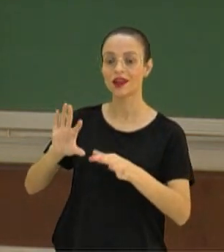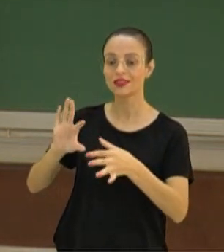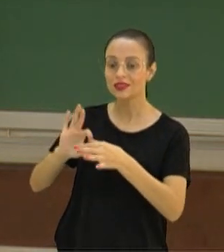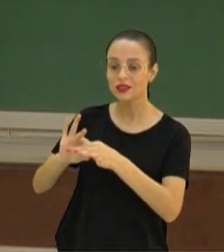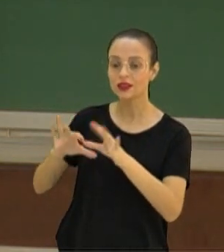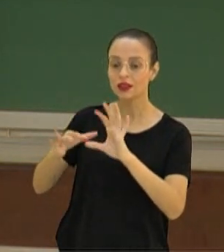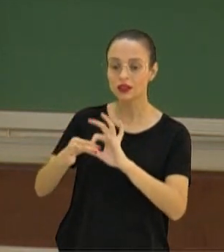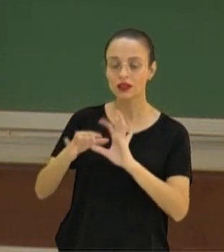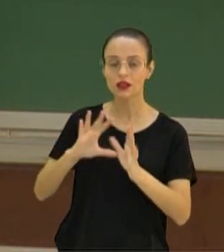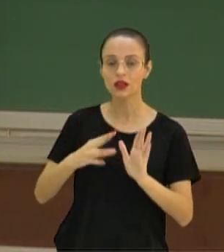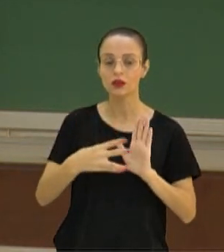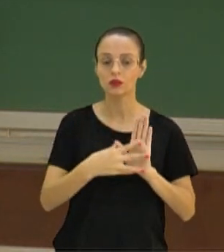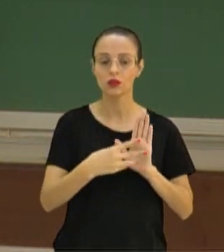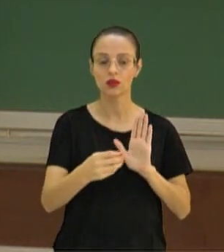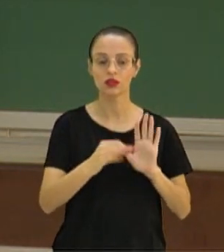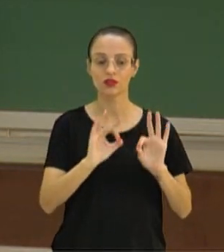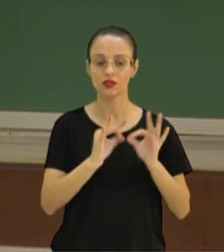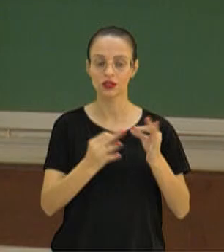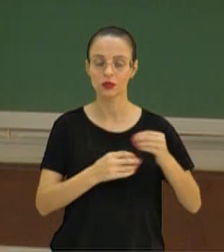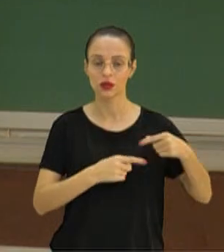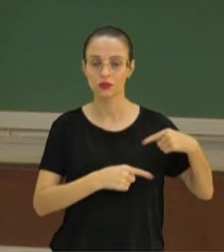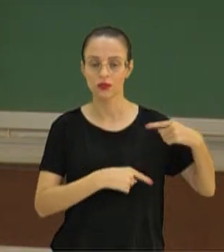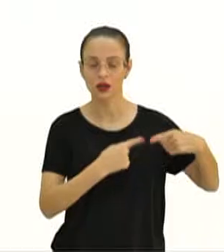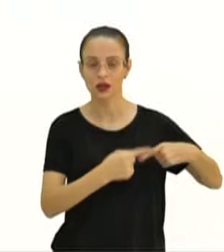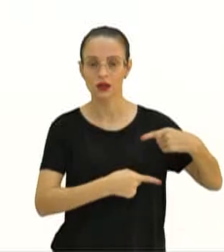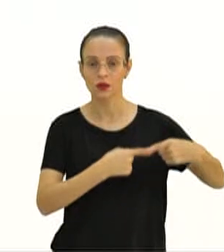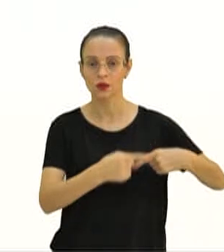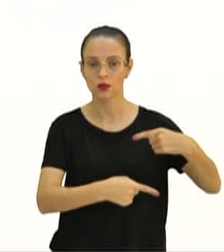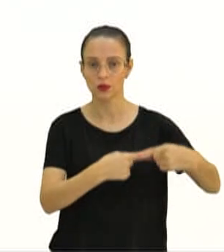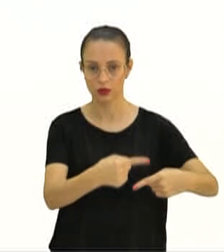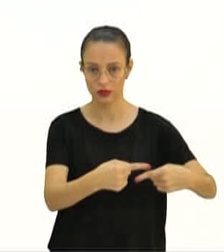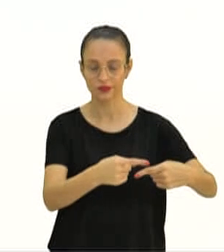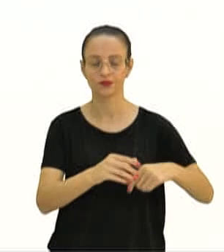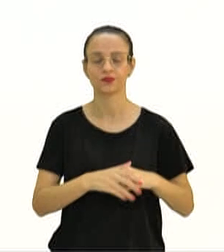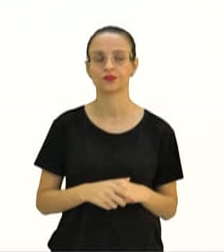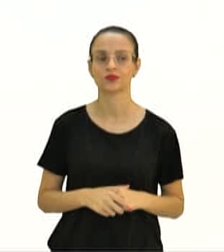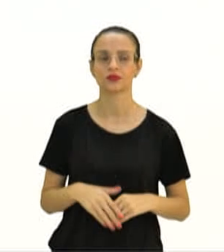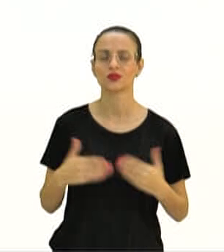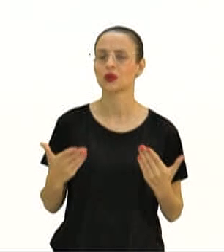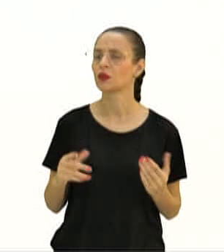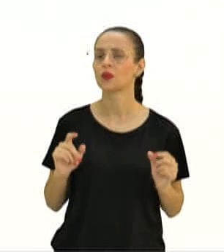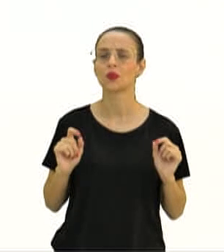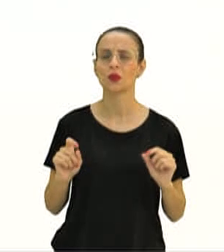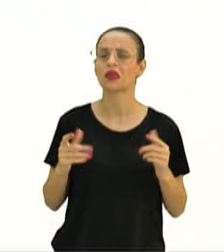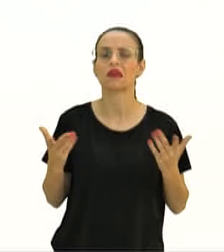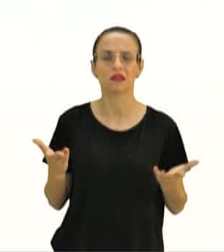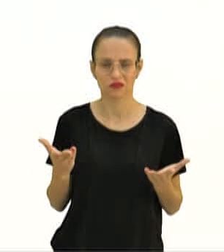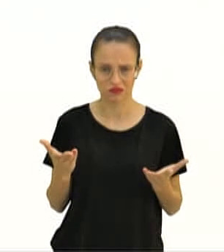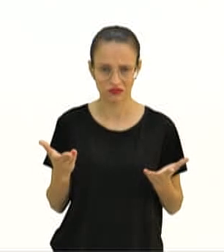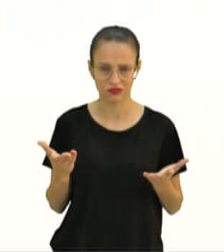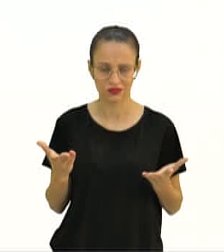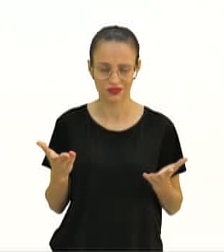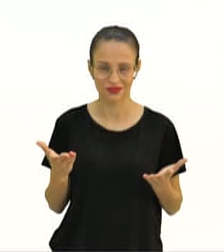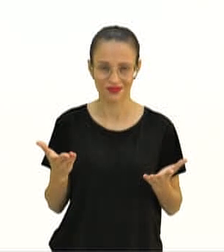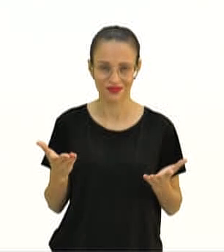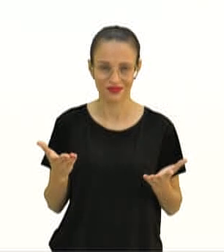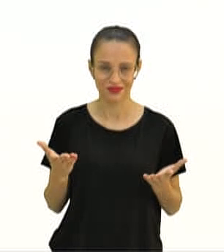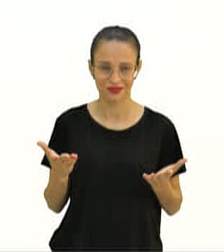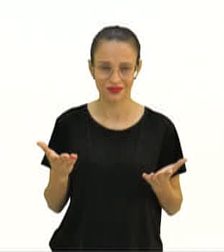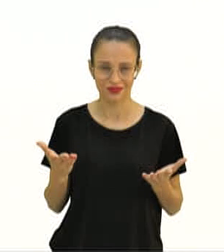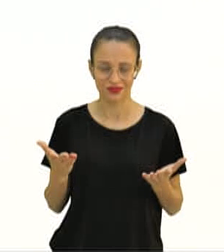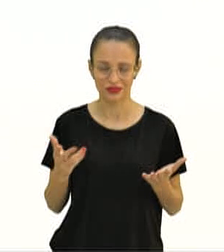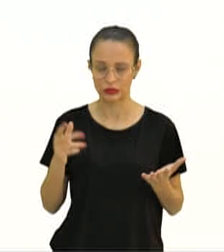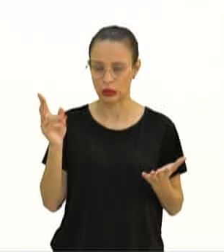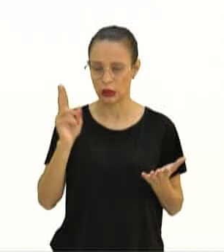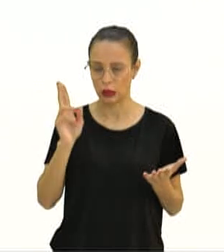a um modelo parental de ancestralidade e descendência. O que é isso, professor? Esse monte